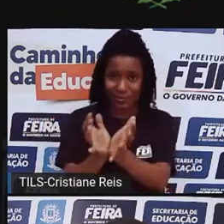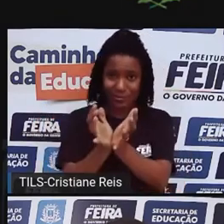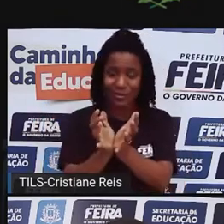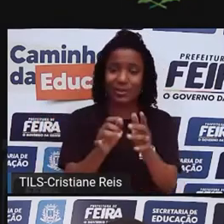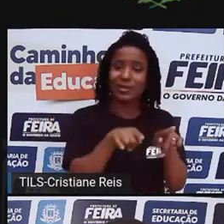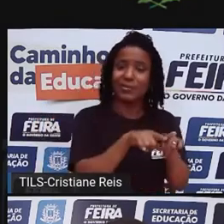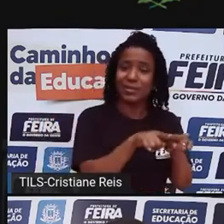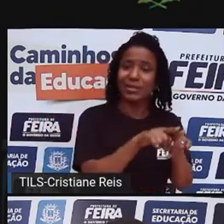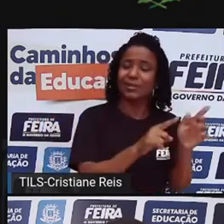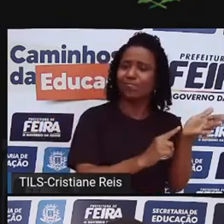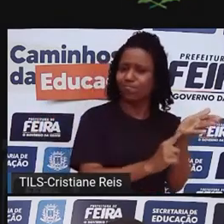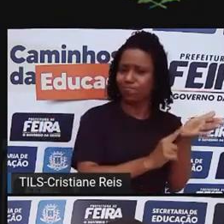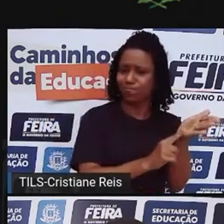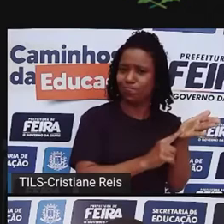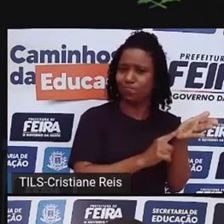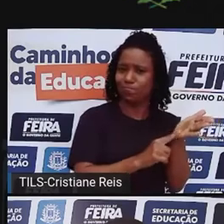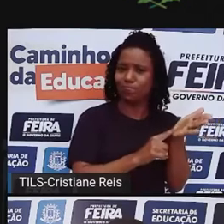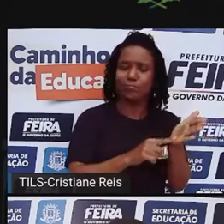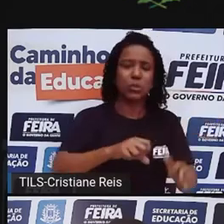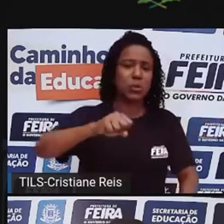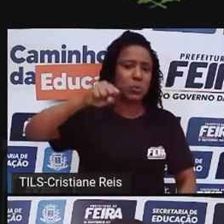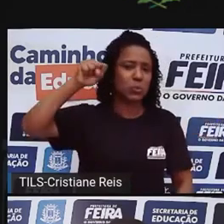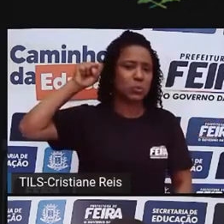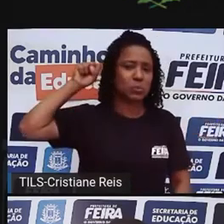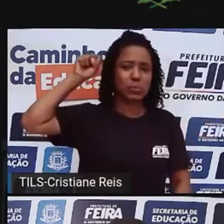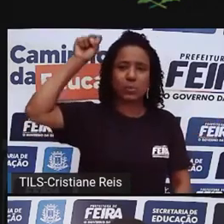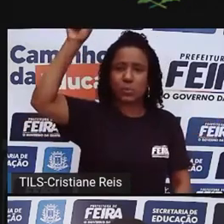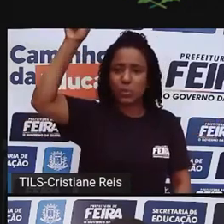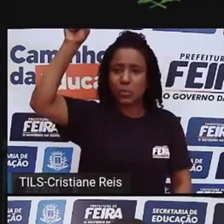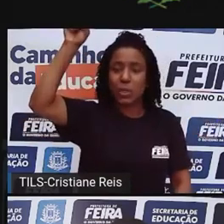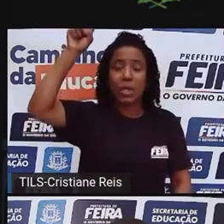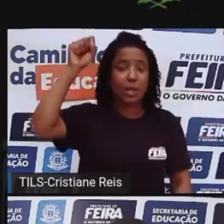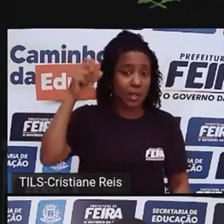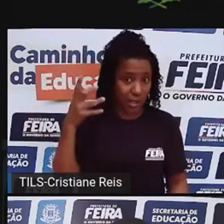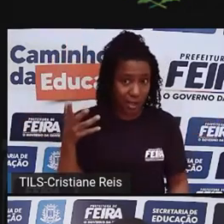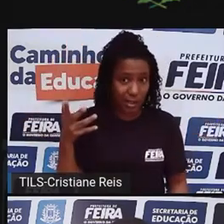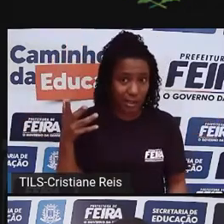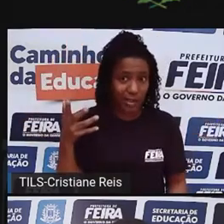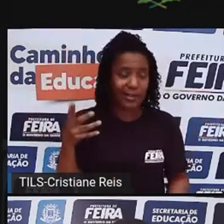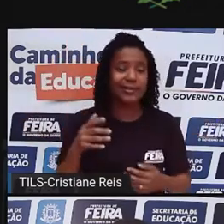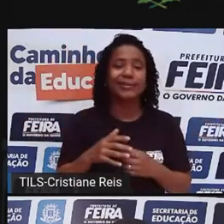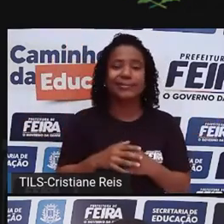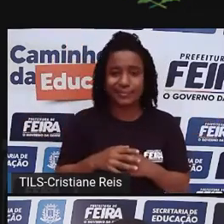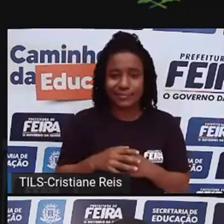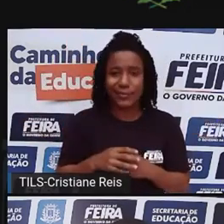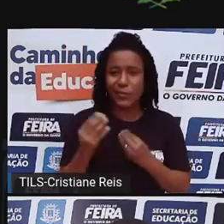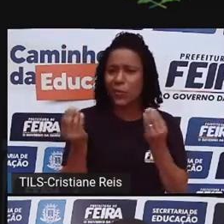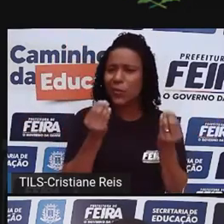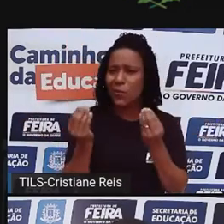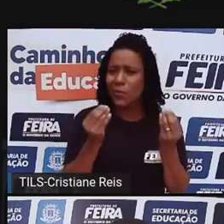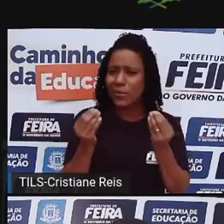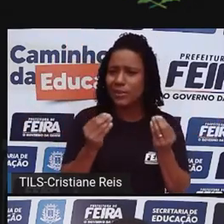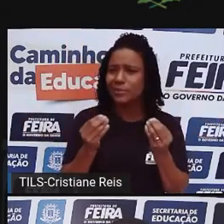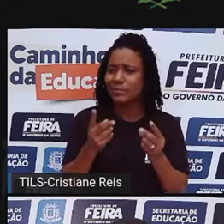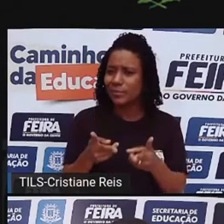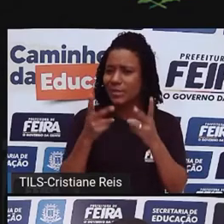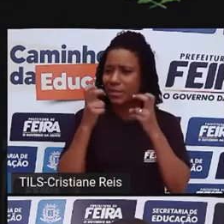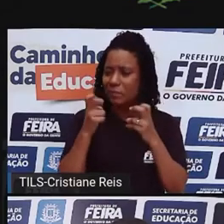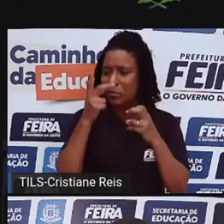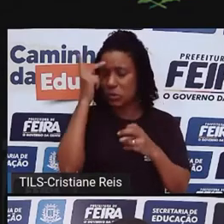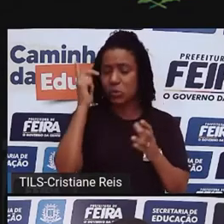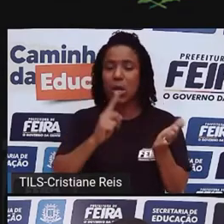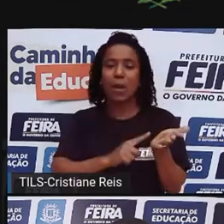perguntar, mas professor, o que é mesmo branquitude? Como eu identifico a branquitude no meu dia a dia? Como é a gente torna isso visível?